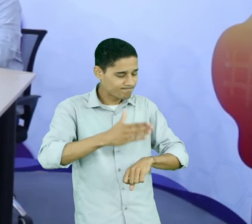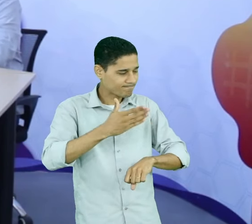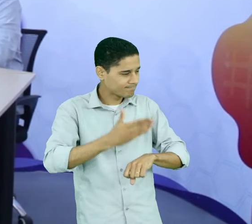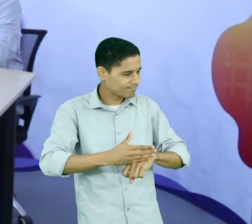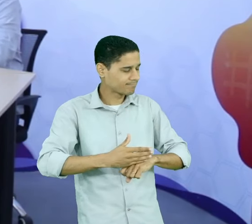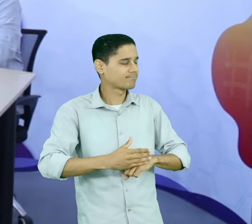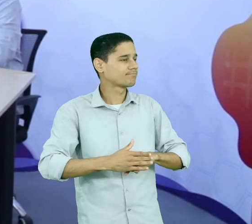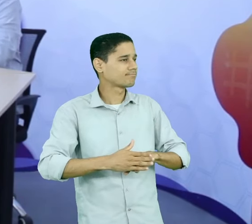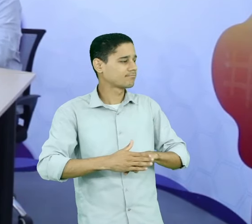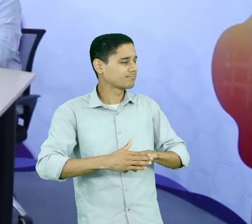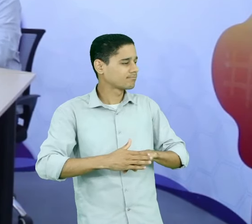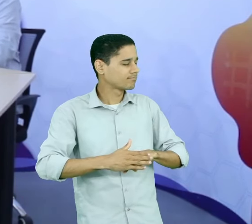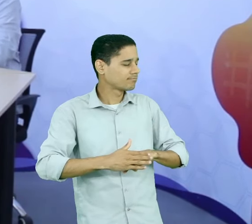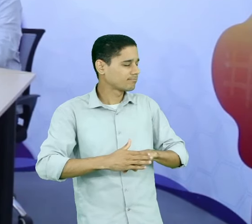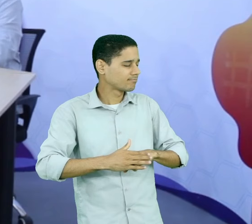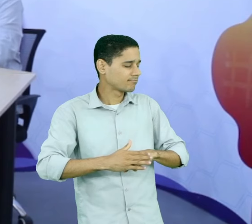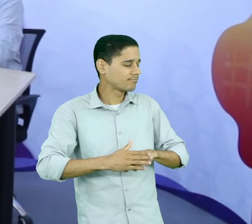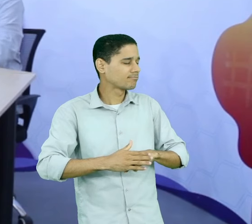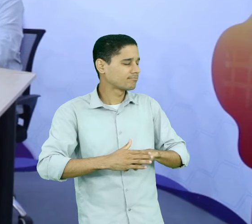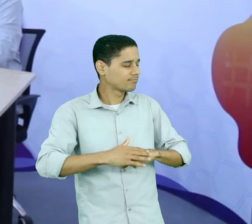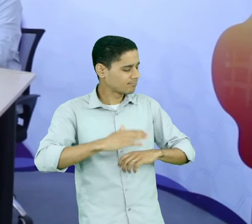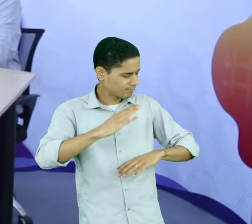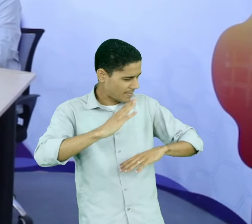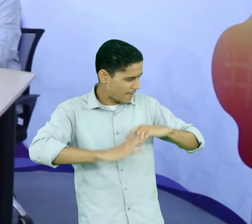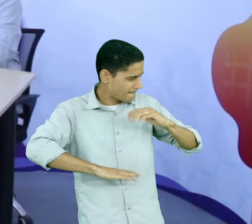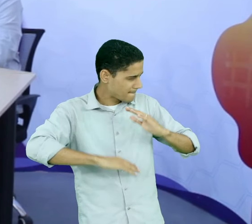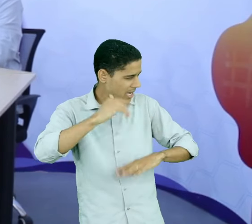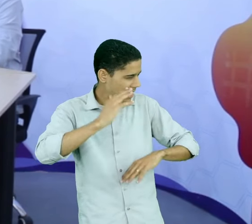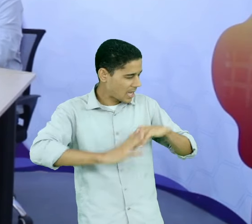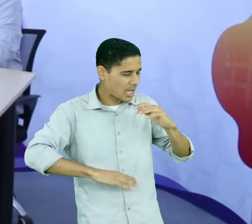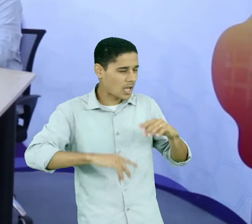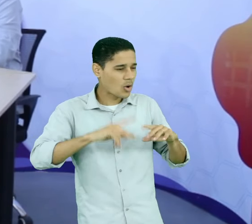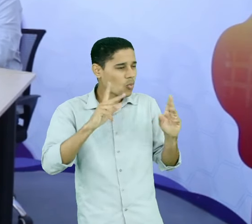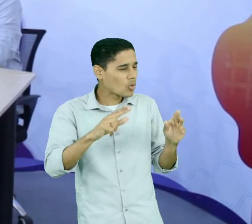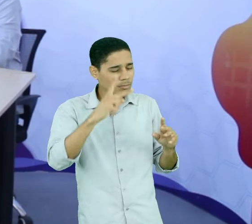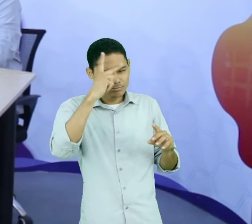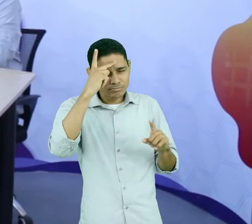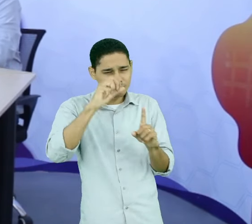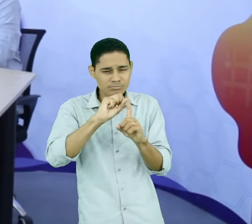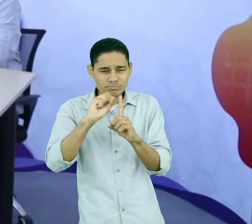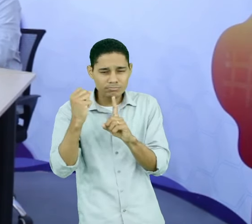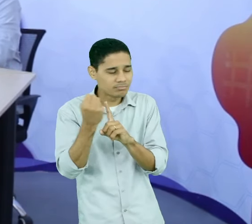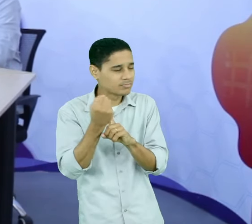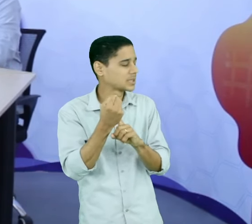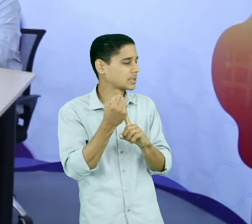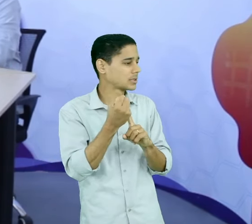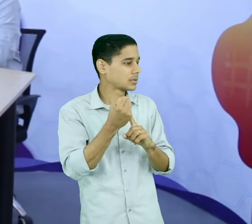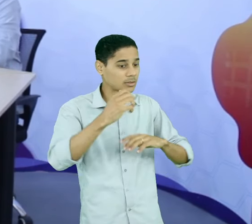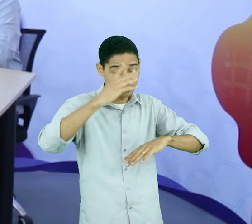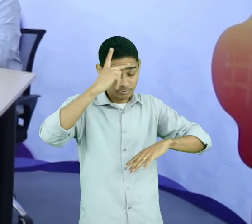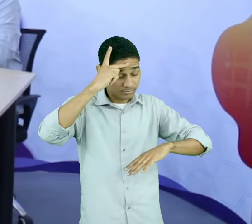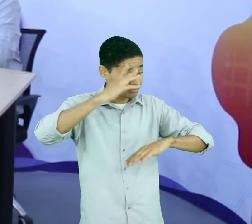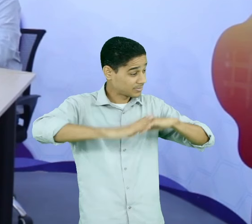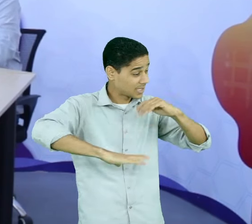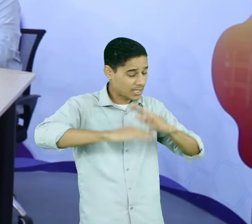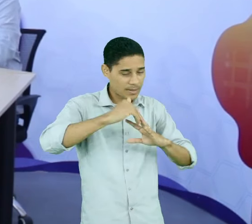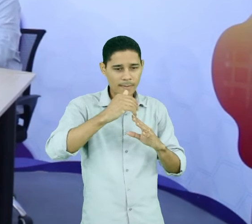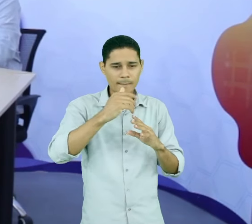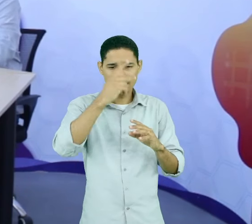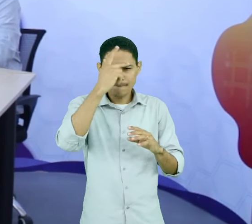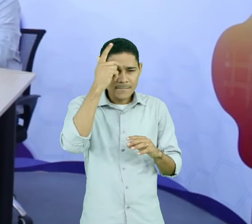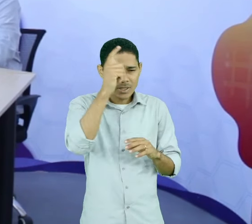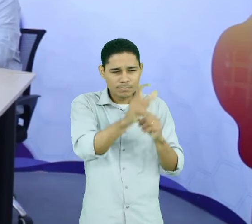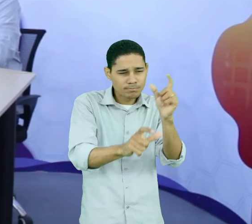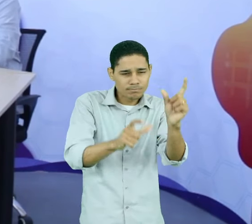associadas à sociabilidade. Ou seja, habilidades interpessoais. Que são